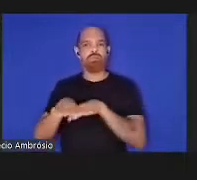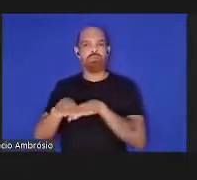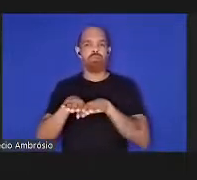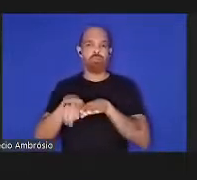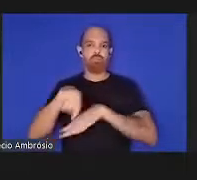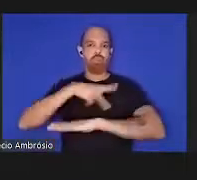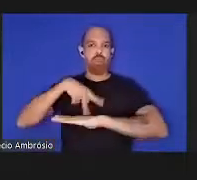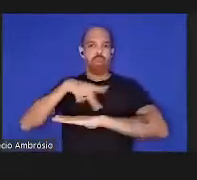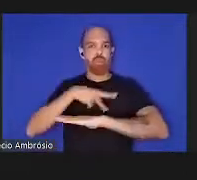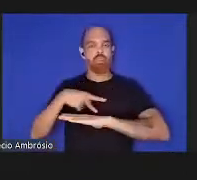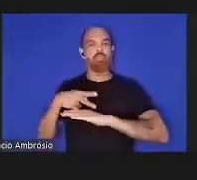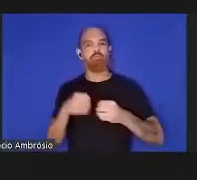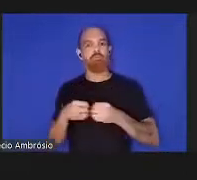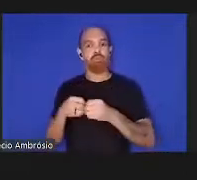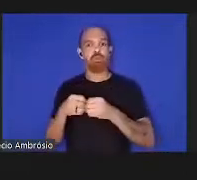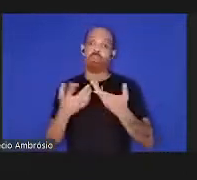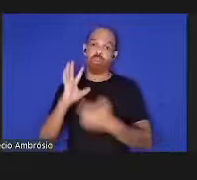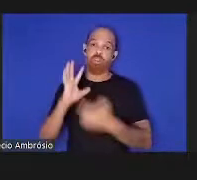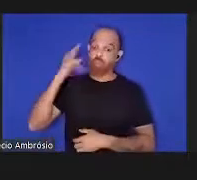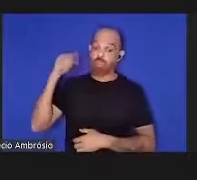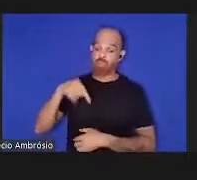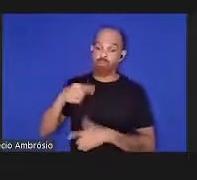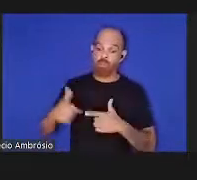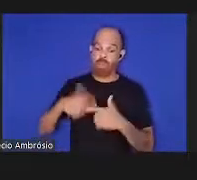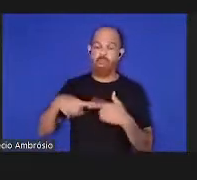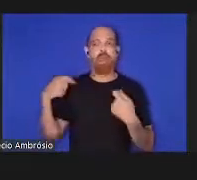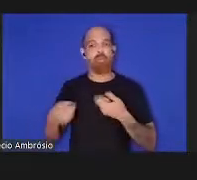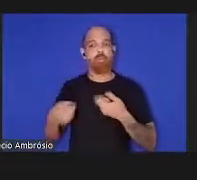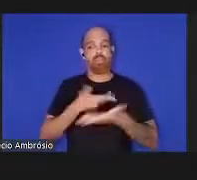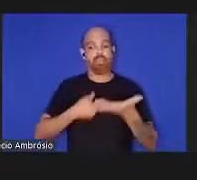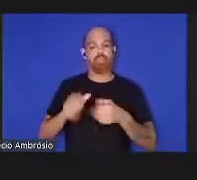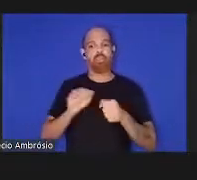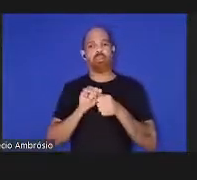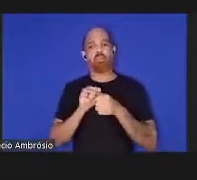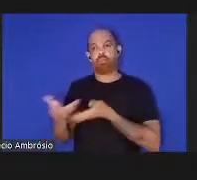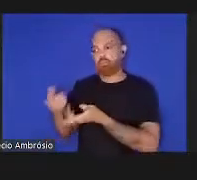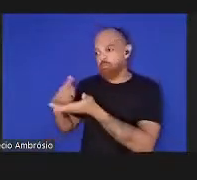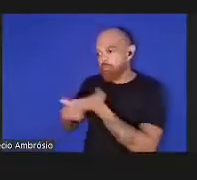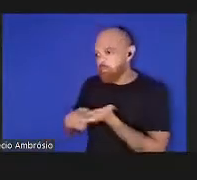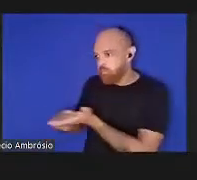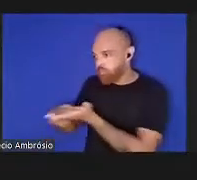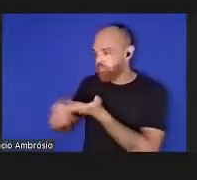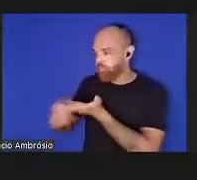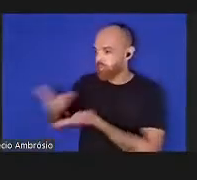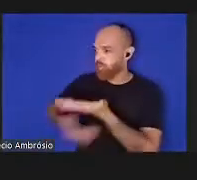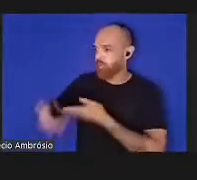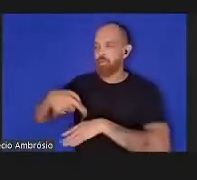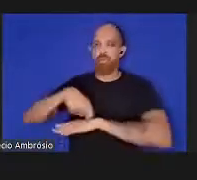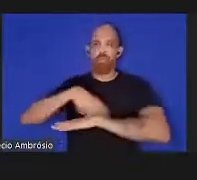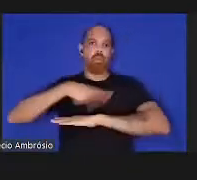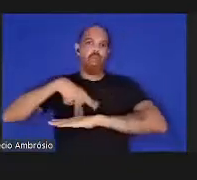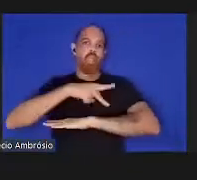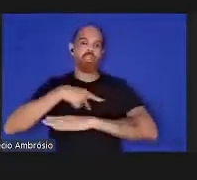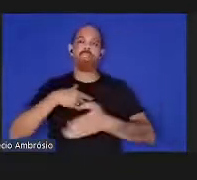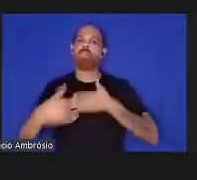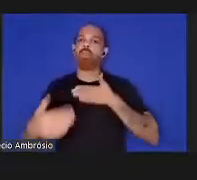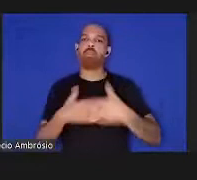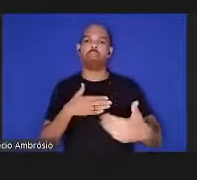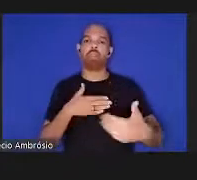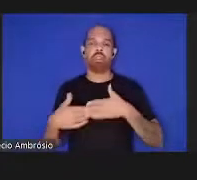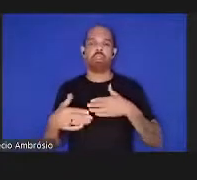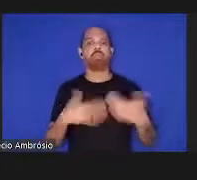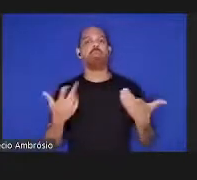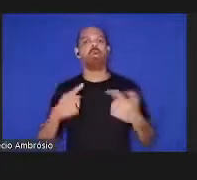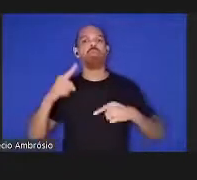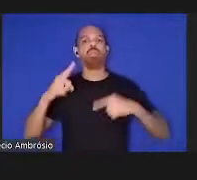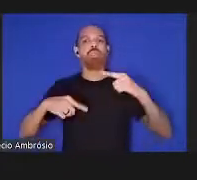as soluções para esses problemas também devem cruzar fronteiras e ser compartilhadas entre os países independentemente do seu nível